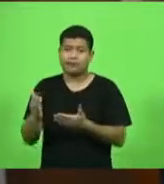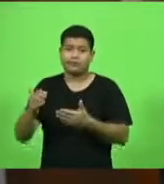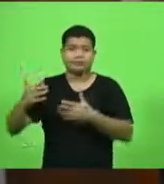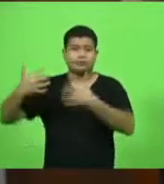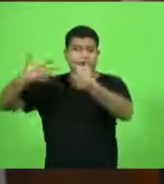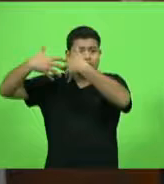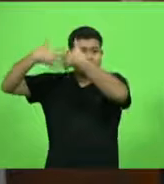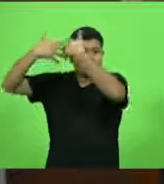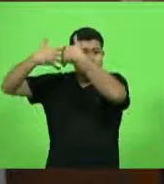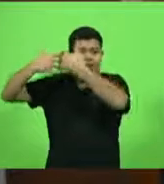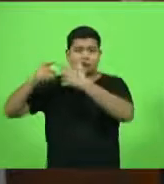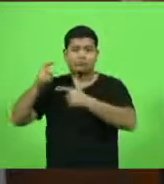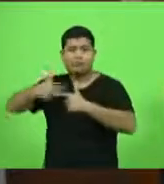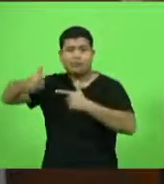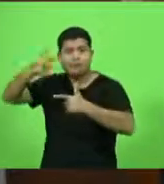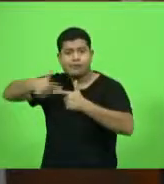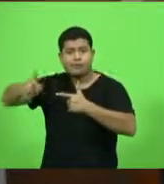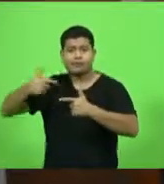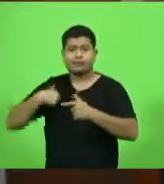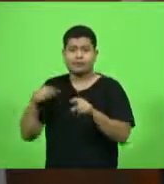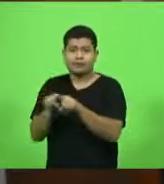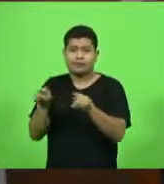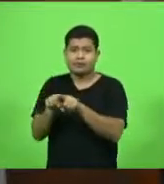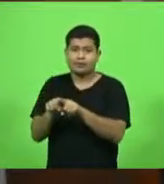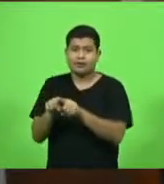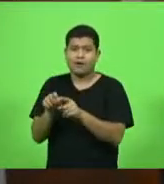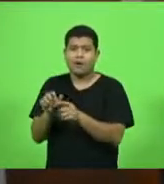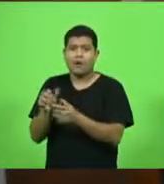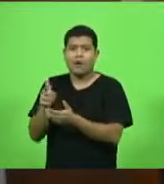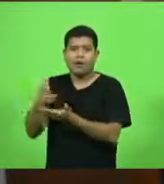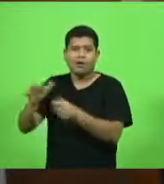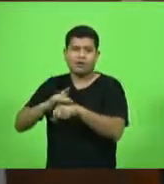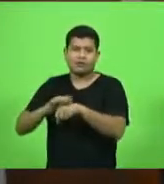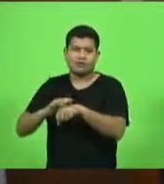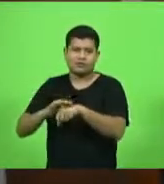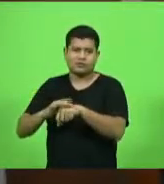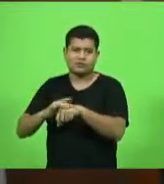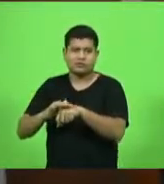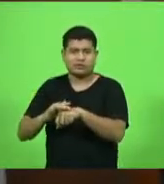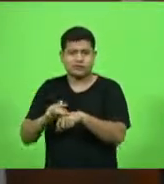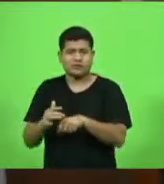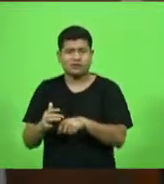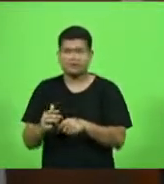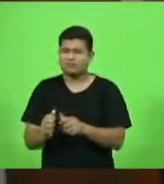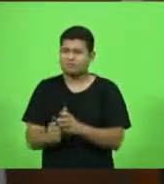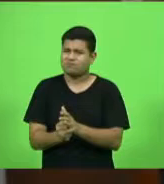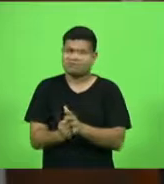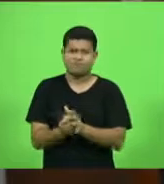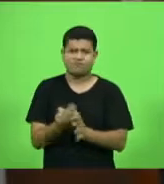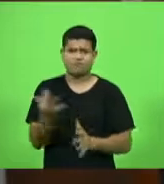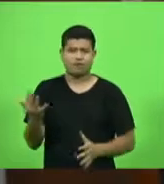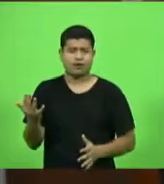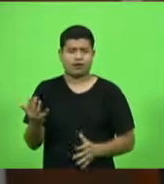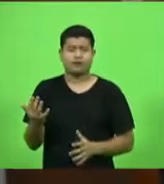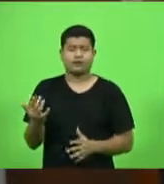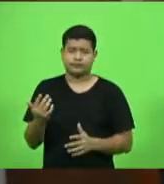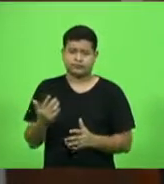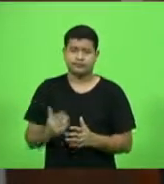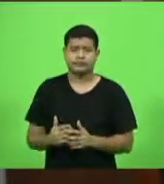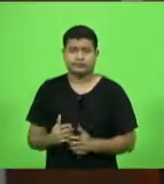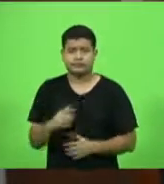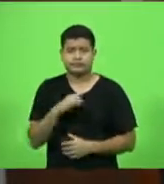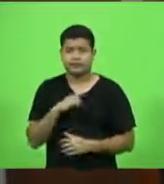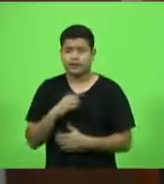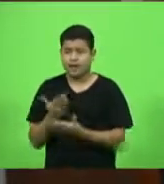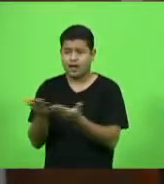doenças neurológicas degenerativas, enfim, uma gama de situações que eles são